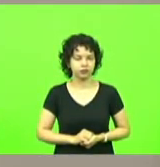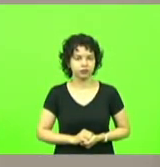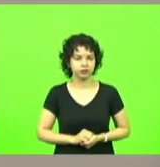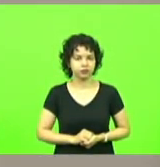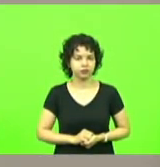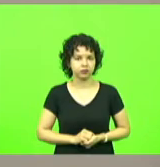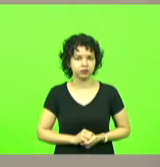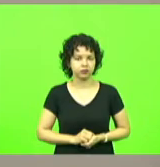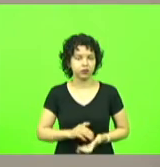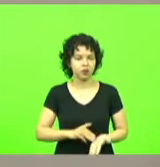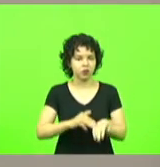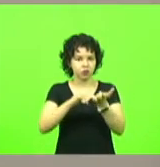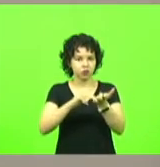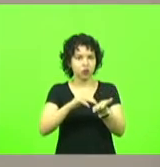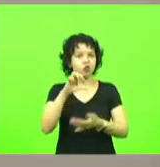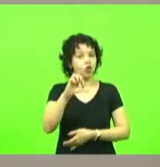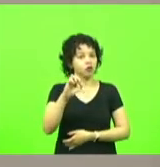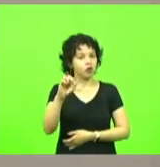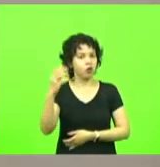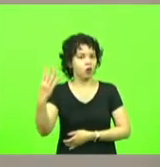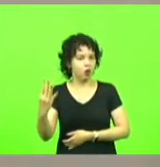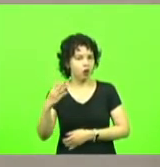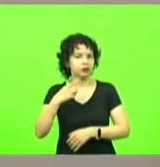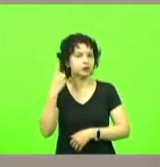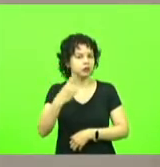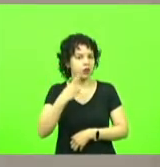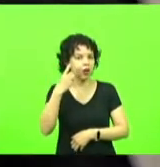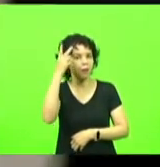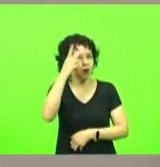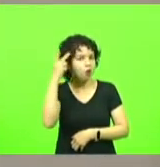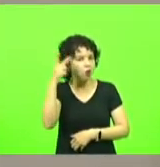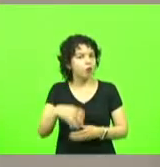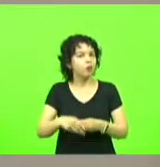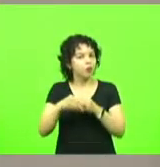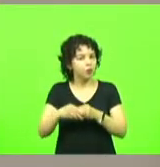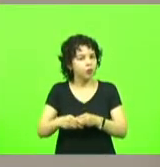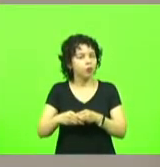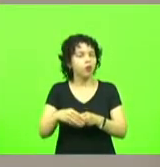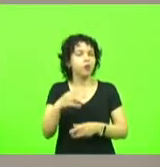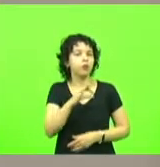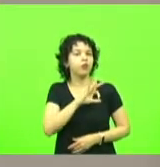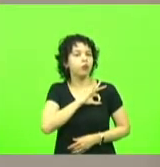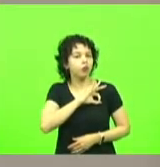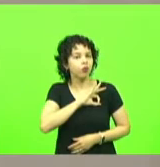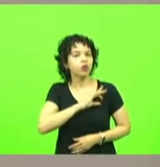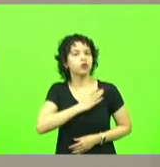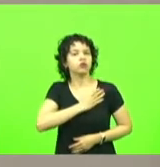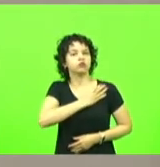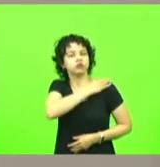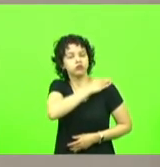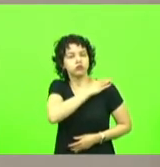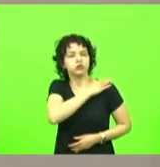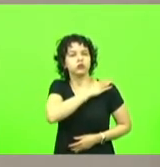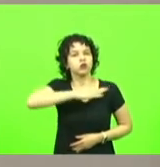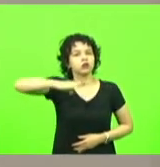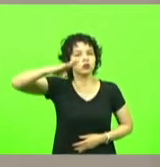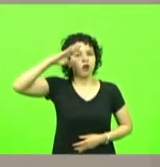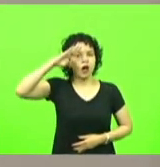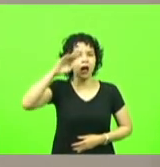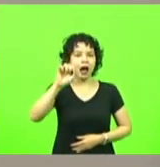moção número 994 deputada Paulinha cumprimentando os policiais militar sargento Alisson